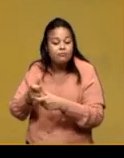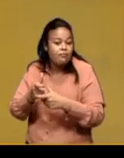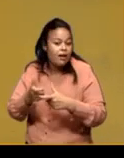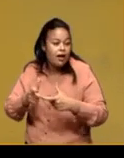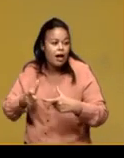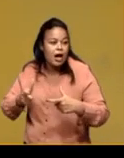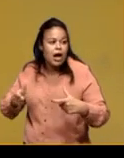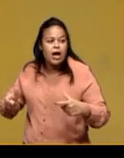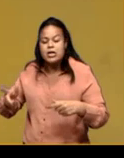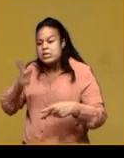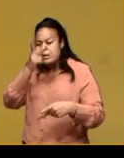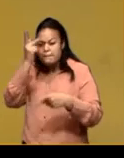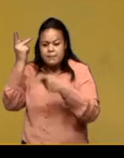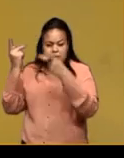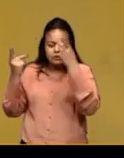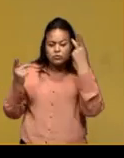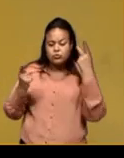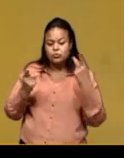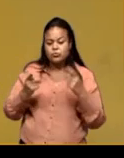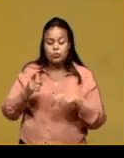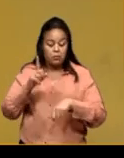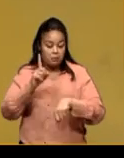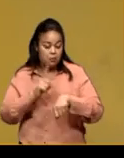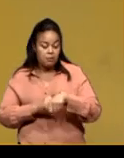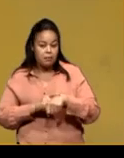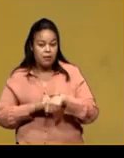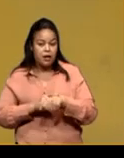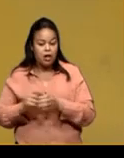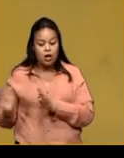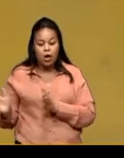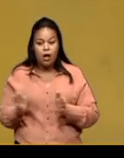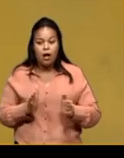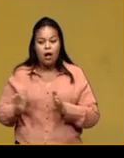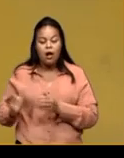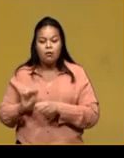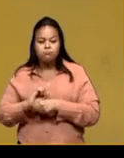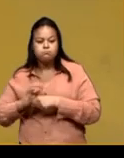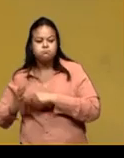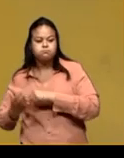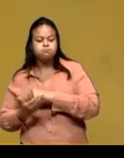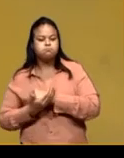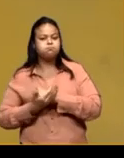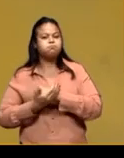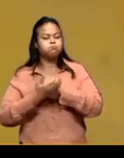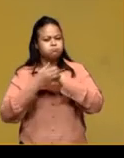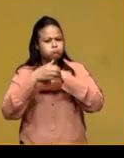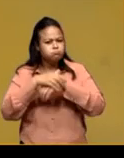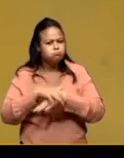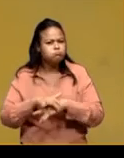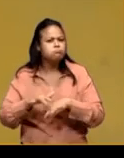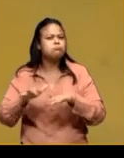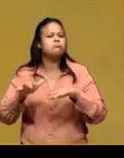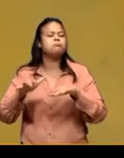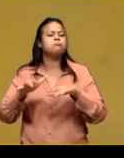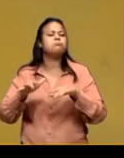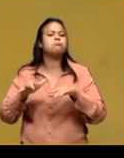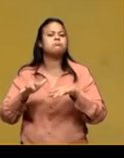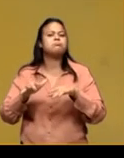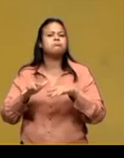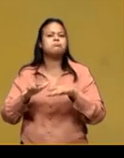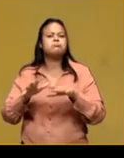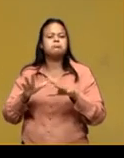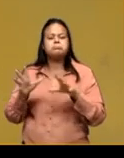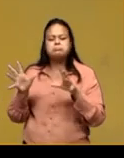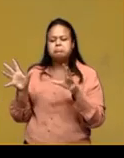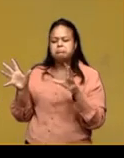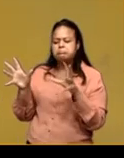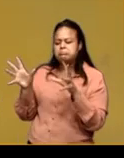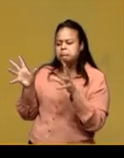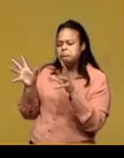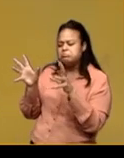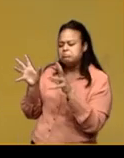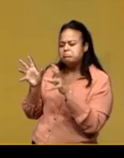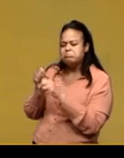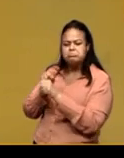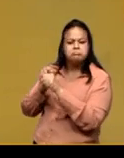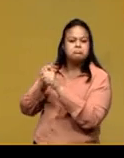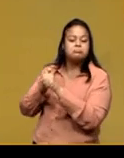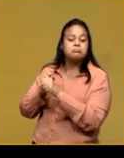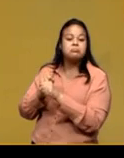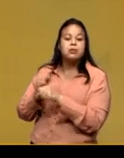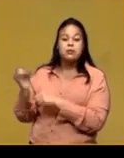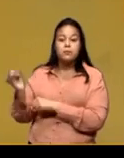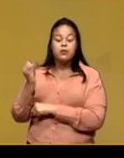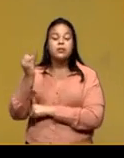esse, em que a gente vive em meio a uma pandemia e o obscurantismo, qual é a